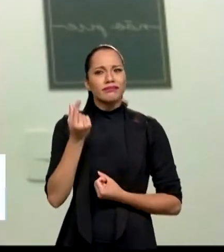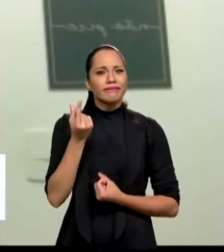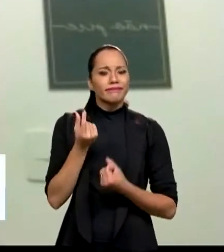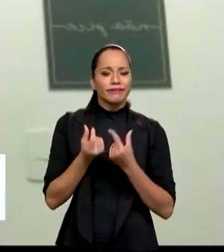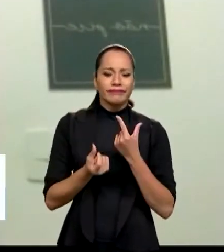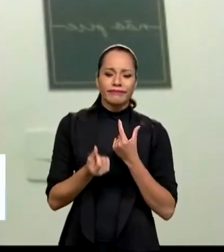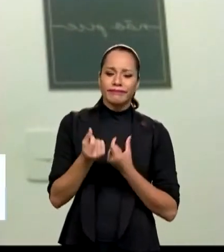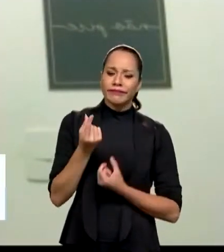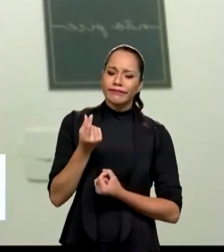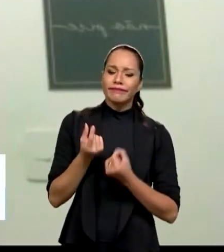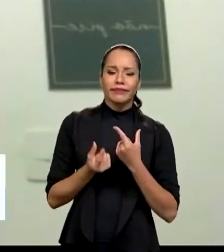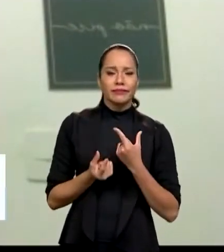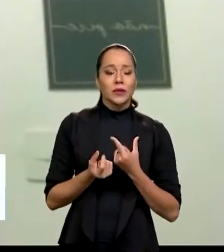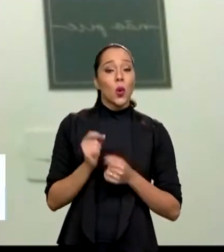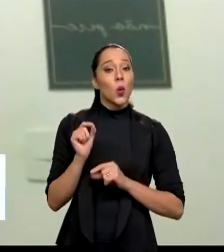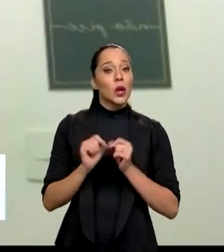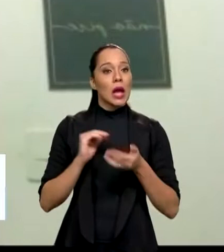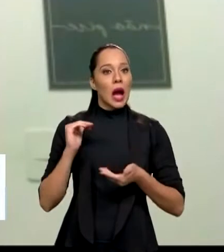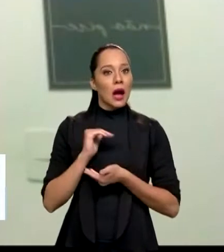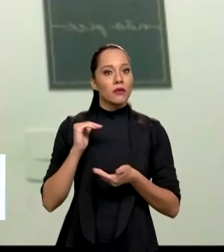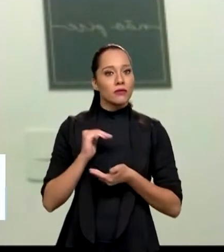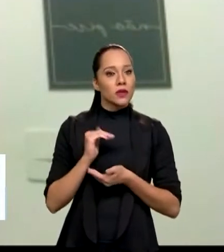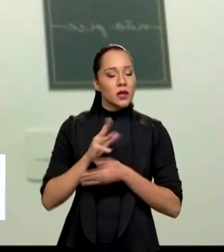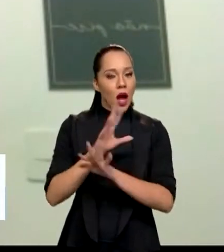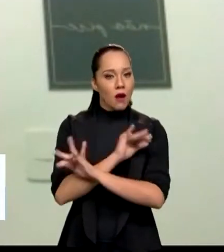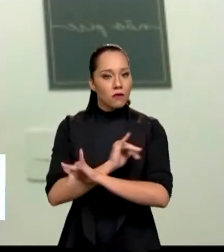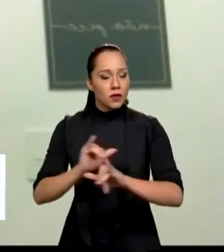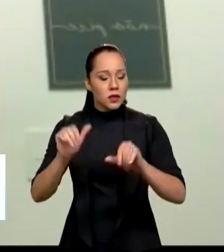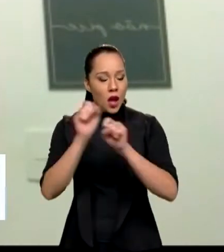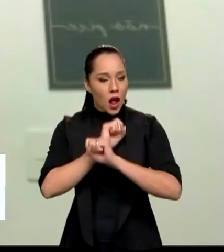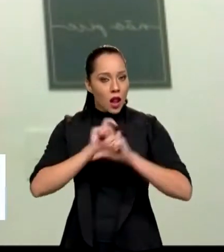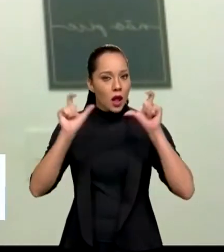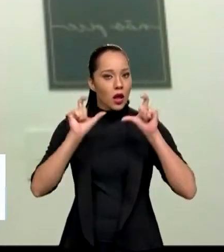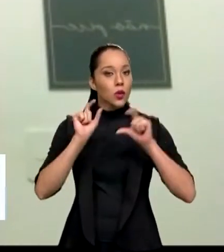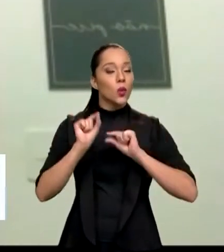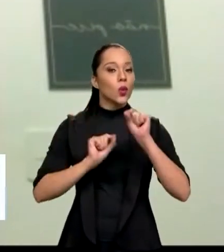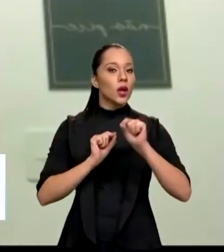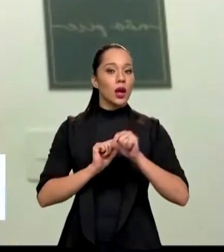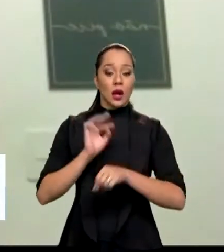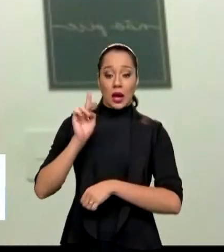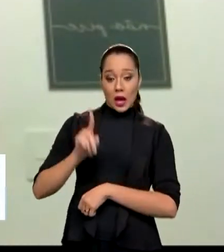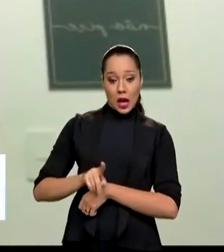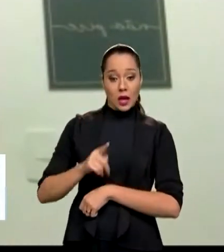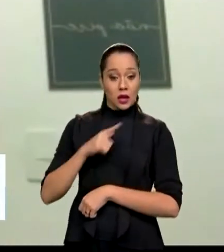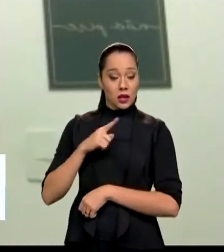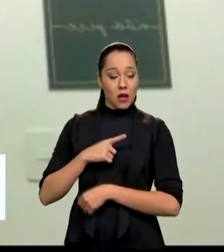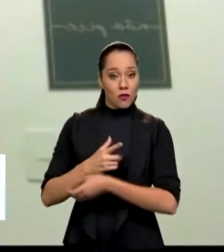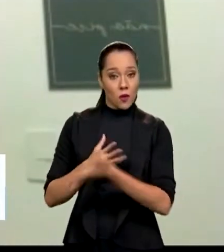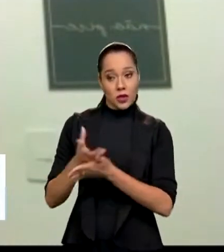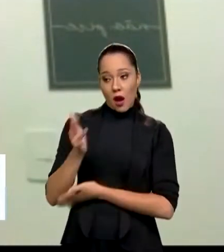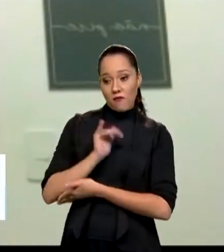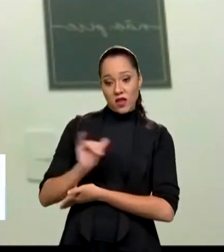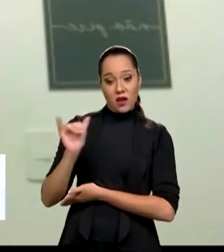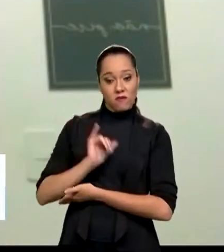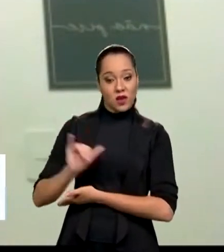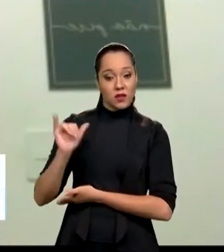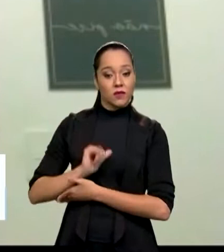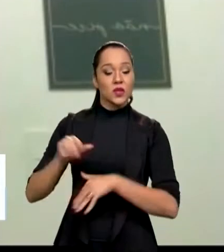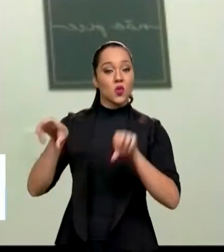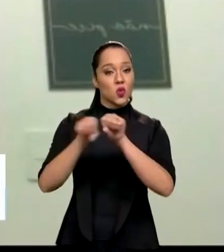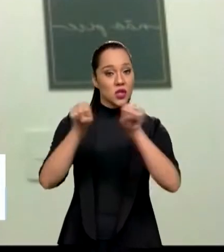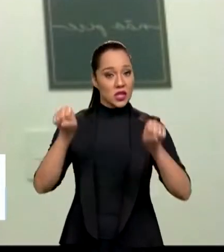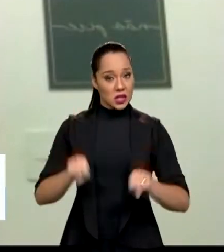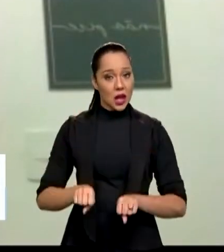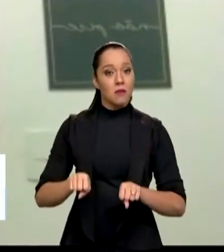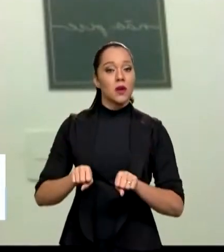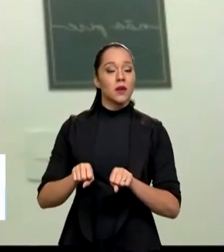O que levou a Anvisa a emitir esse alerta foi exatamente o registro que entrou, notificação que entrou no sistema